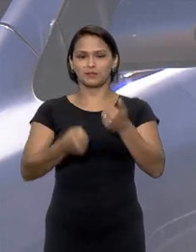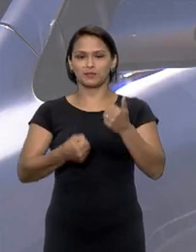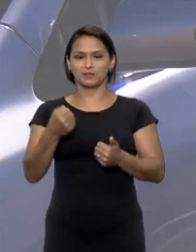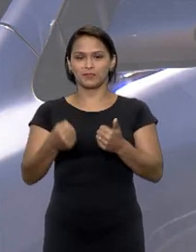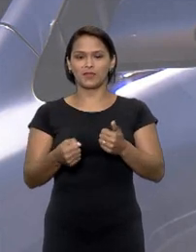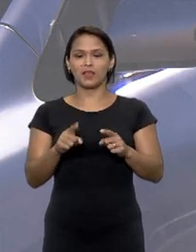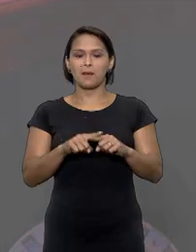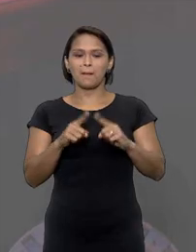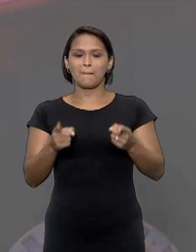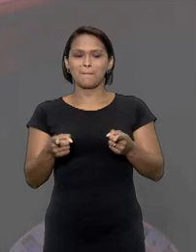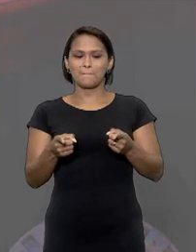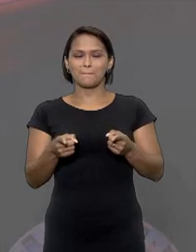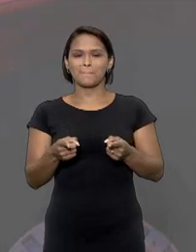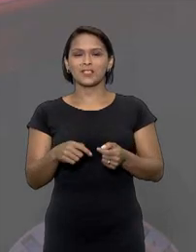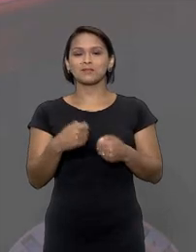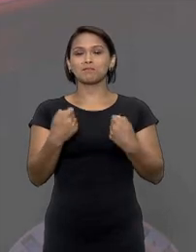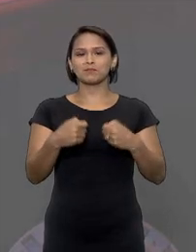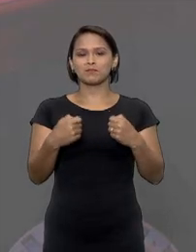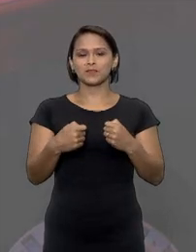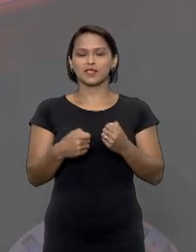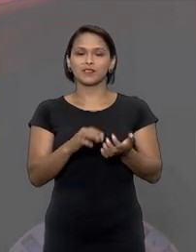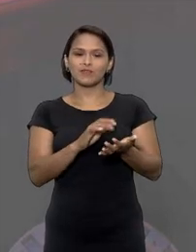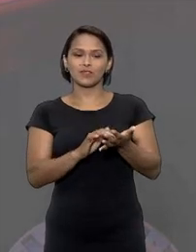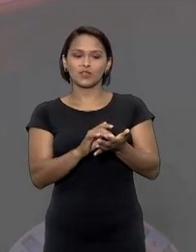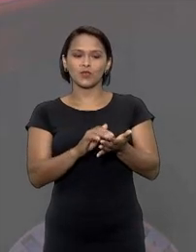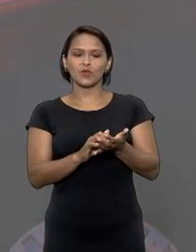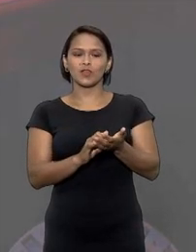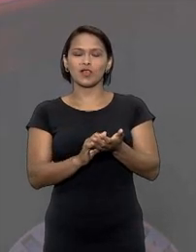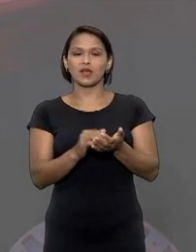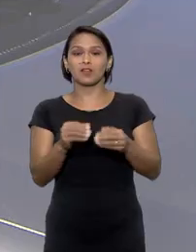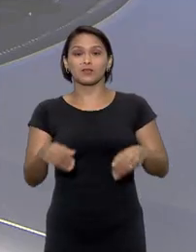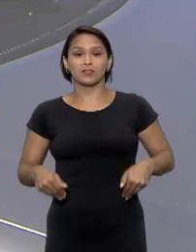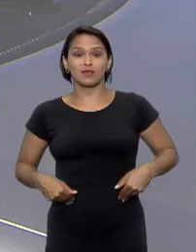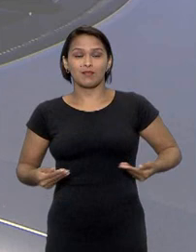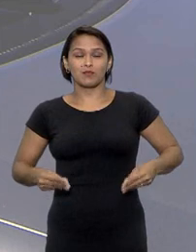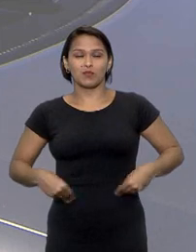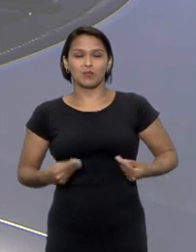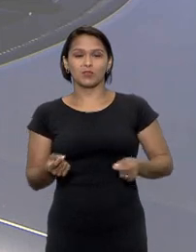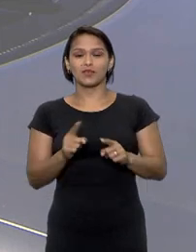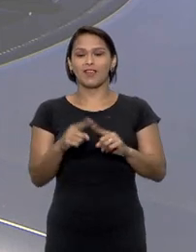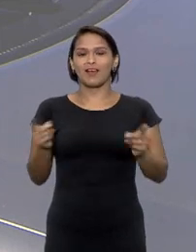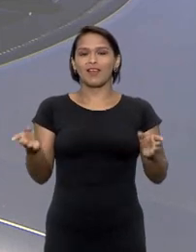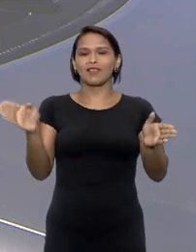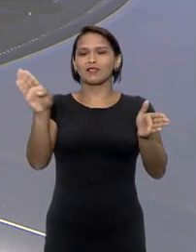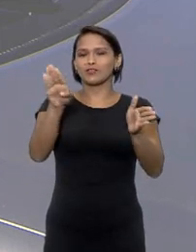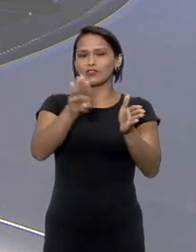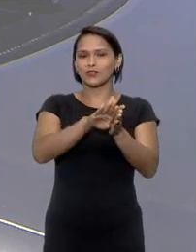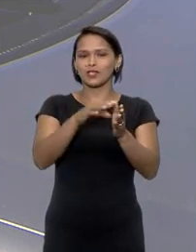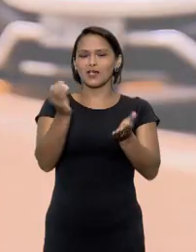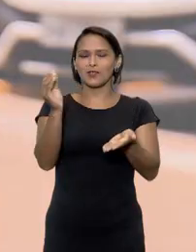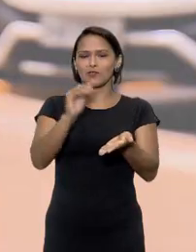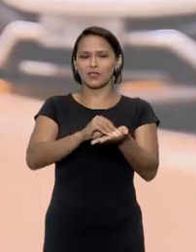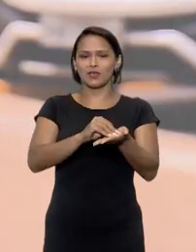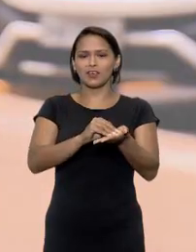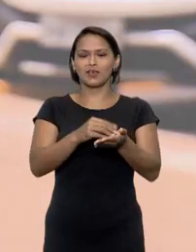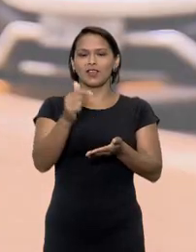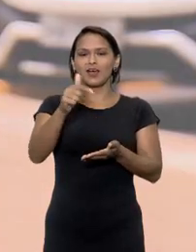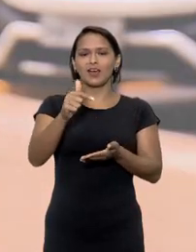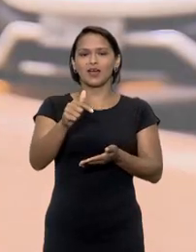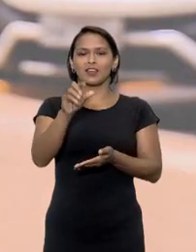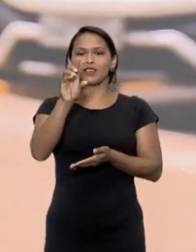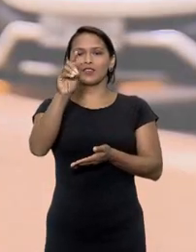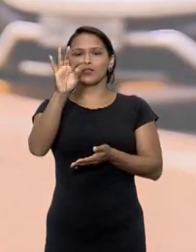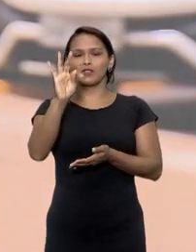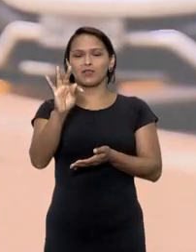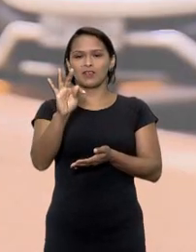comprar um carro mas é preciso fazer os cálculos e saber se as parcelas cabem no bolso até quitar o veículo no Distrito Federal